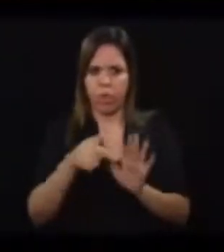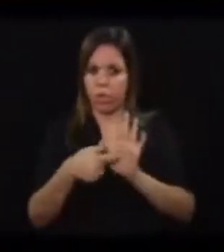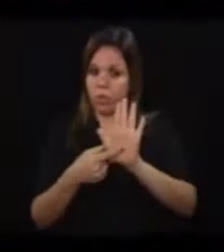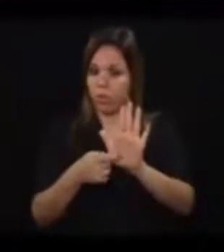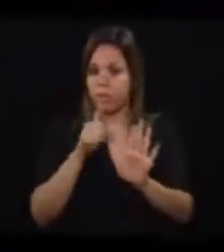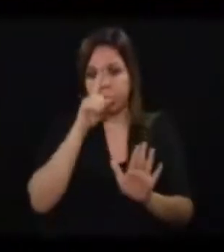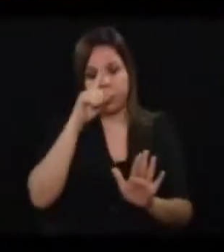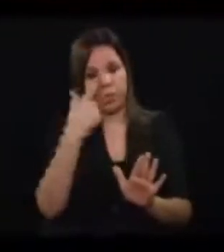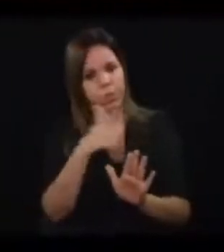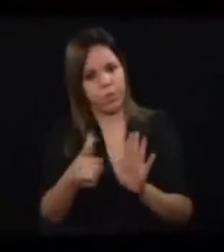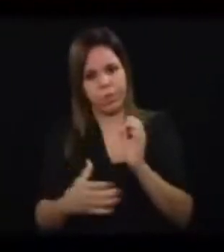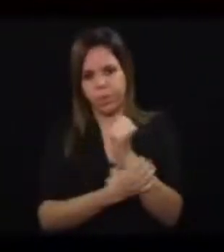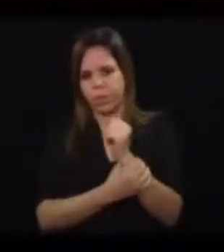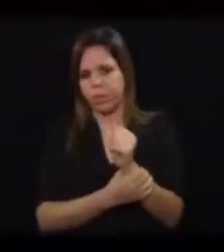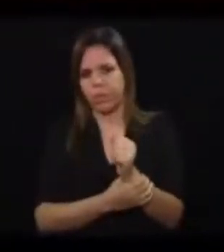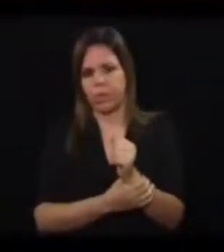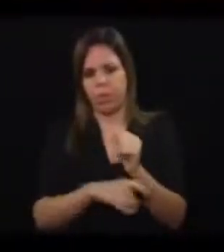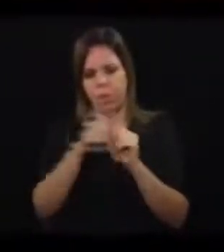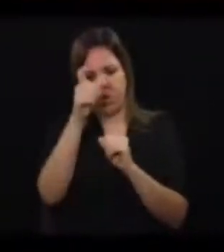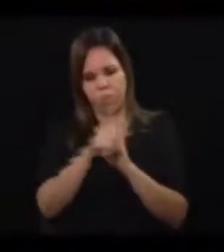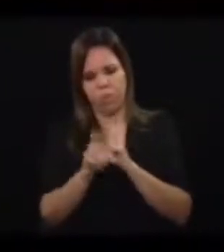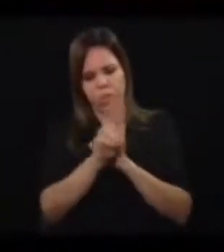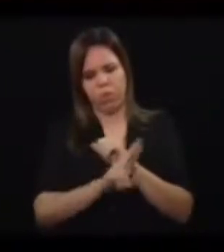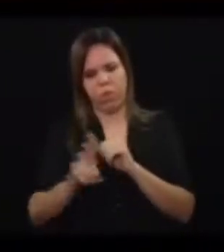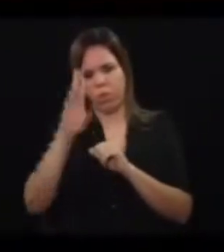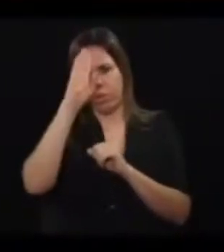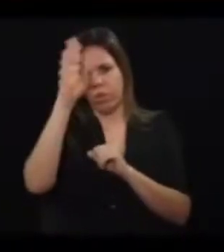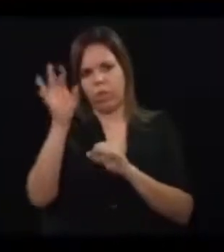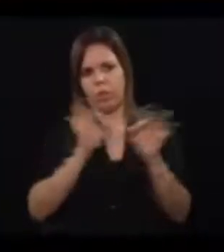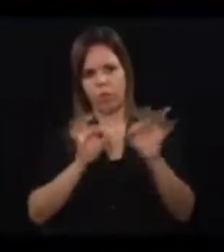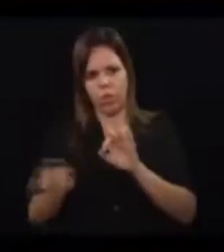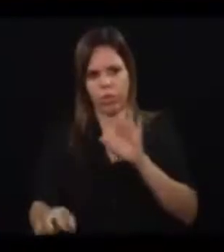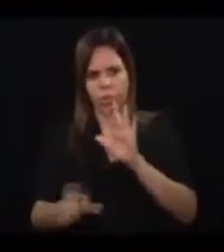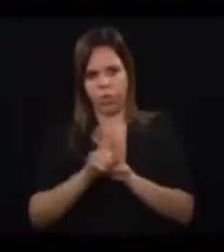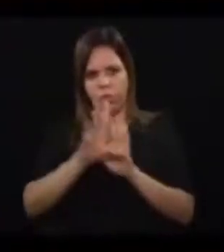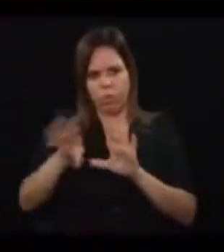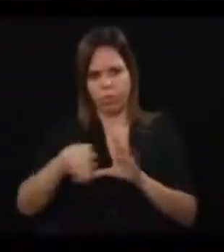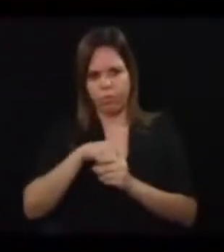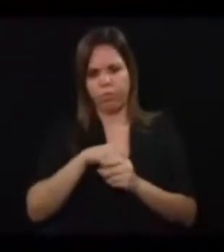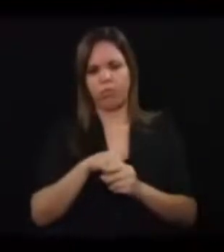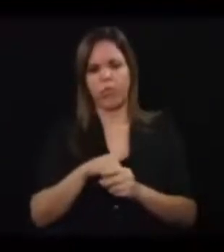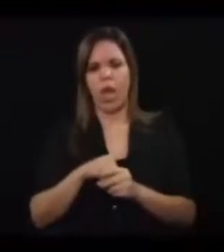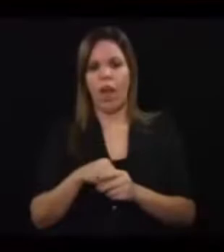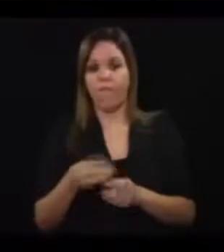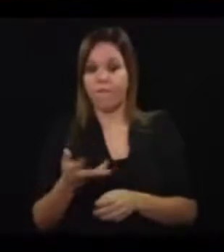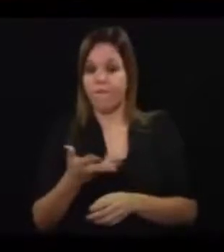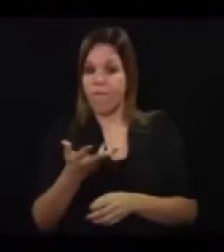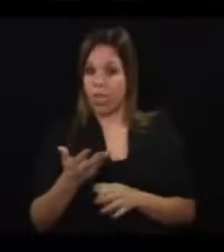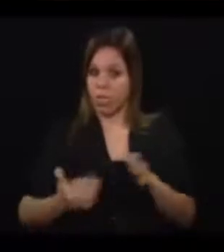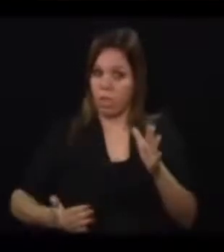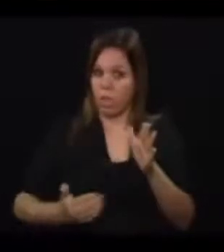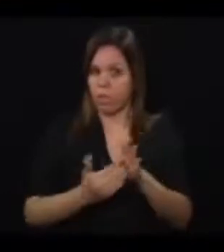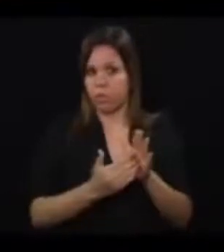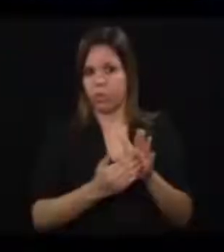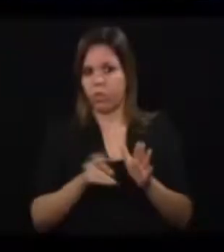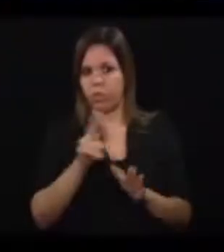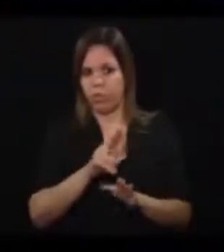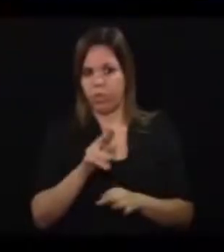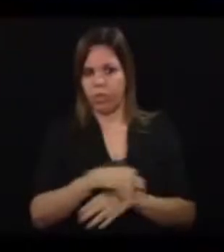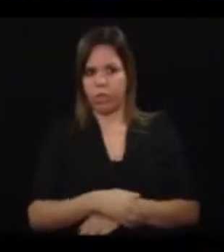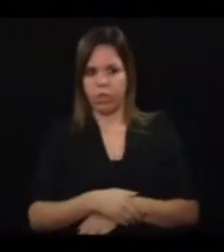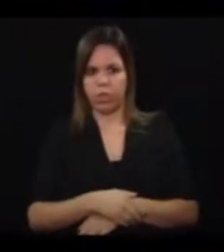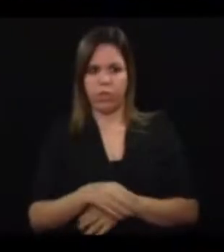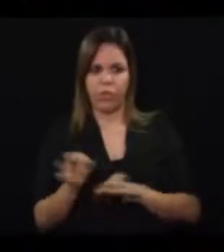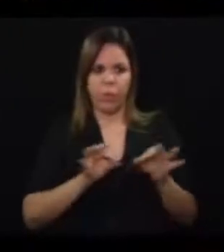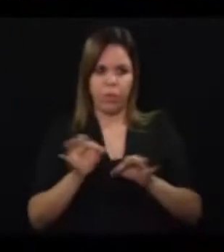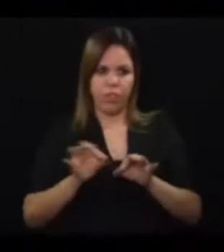de segurança para os usuários. A principal normatização é com relação à velocidade permitida dos patinetes. Nós vamos